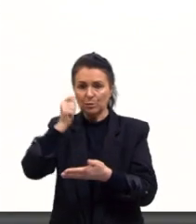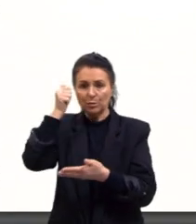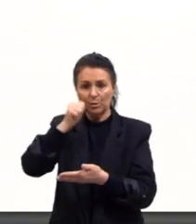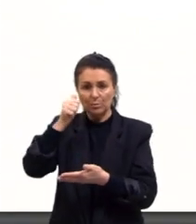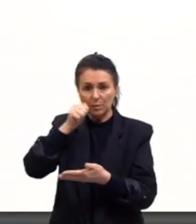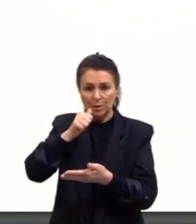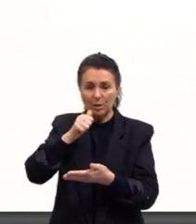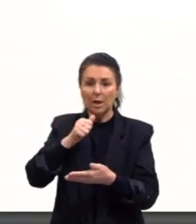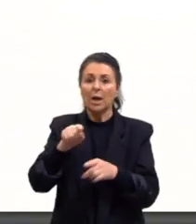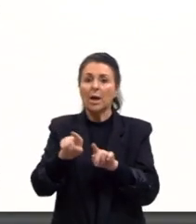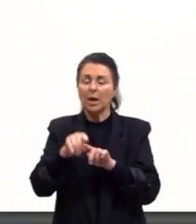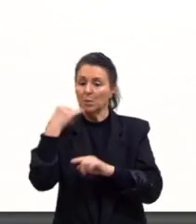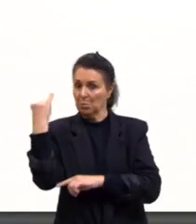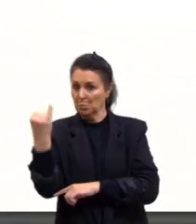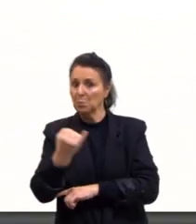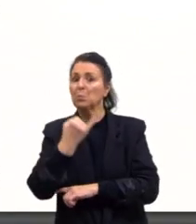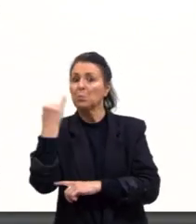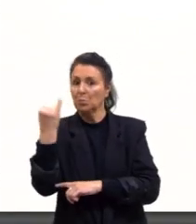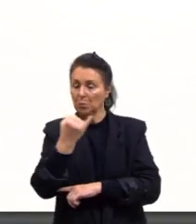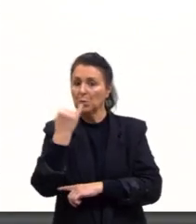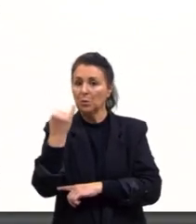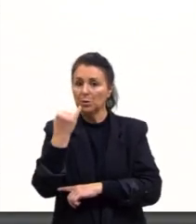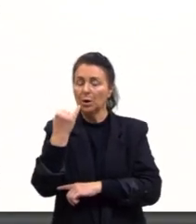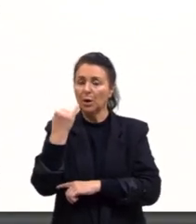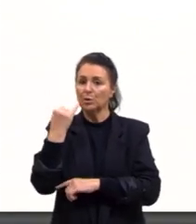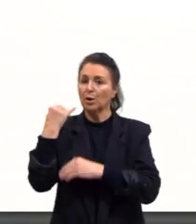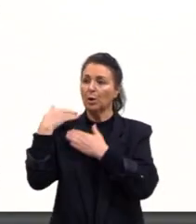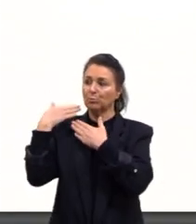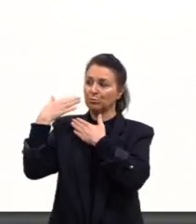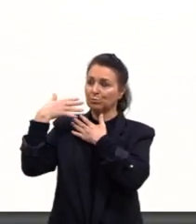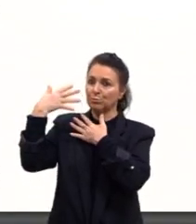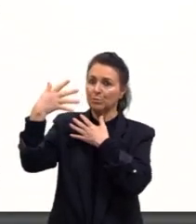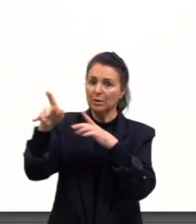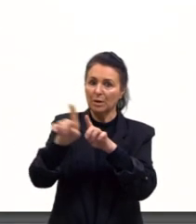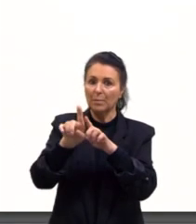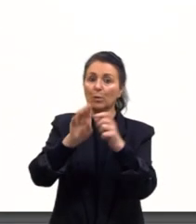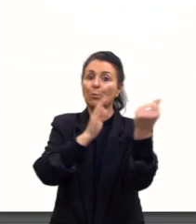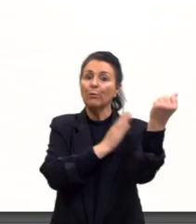Uma figura bem importante considerada também uma precursora do feminismo.